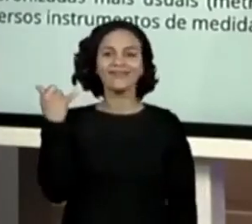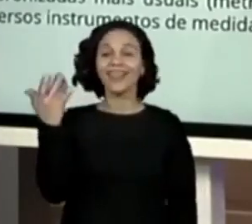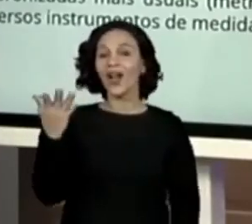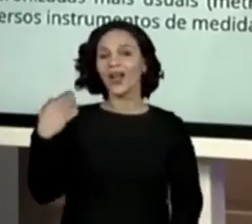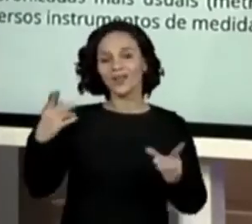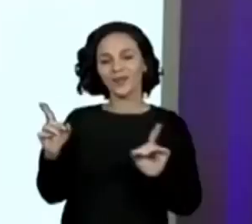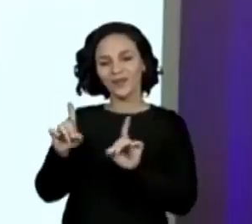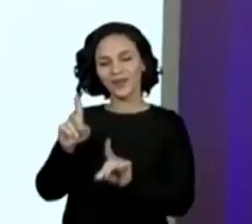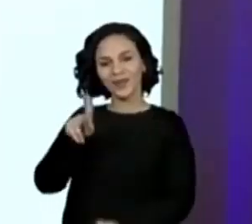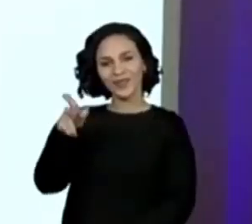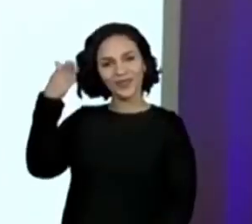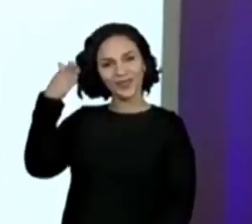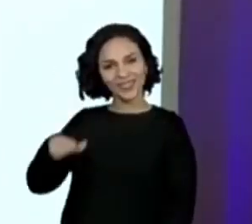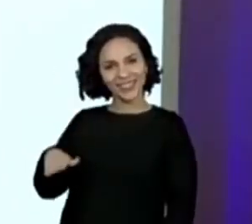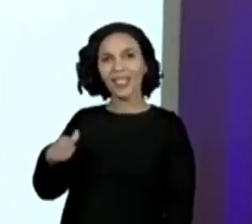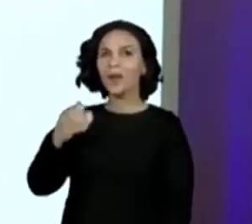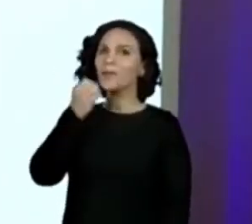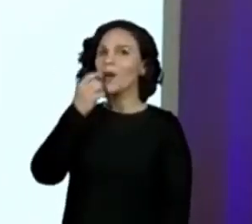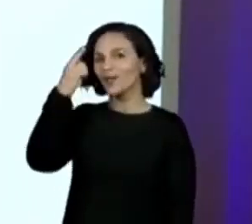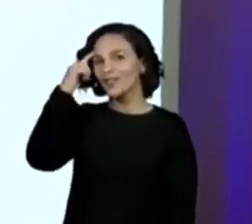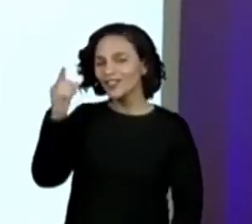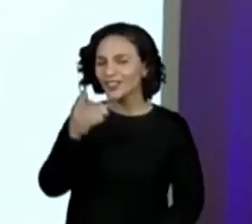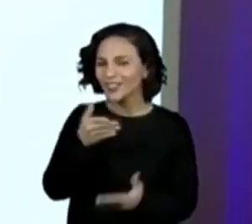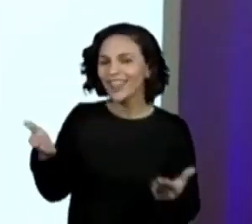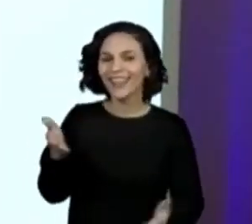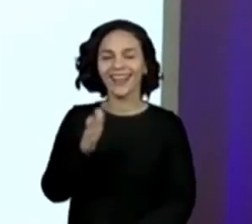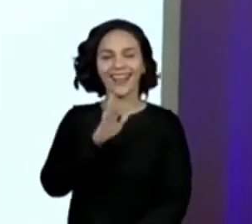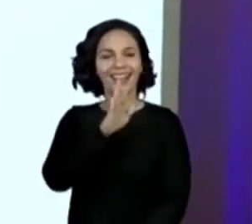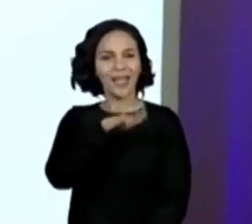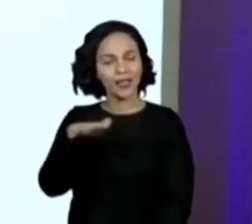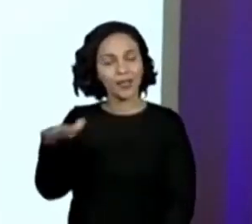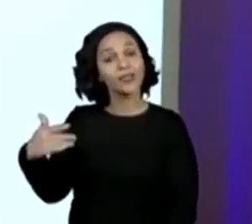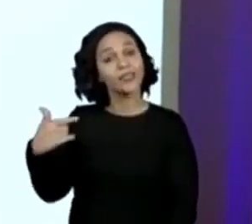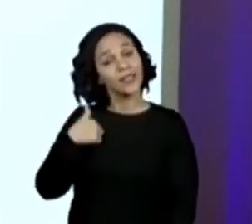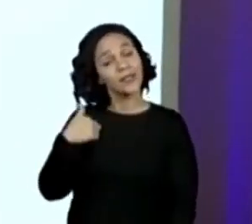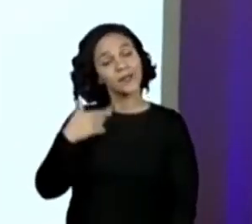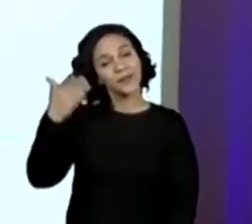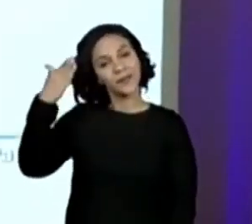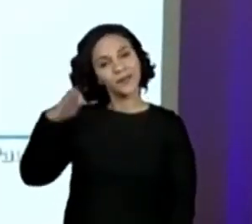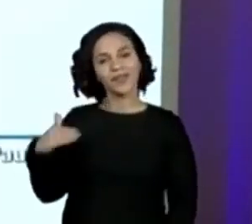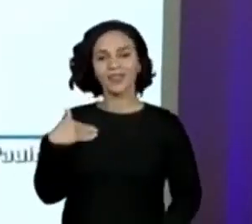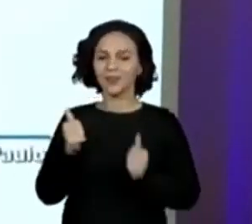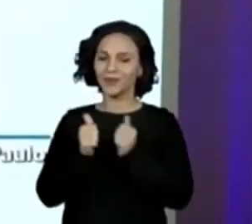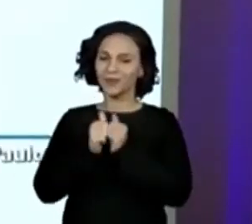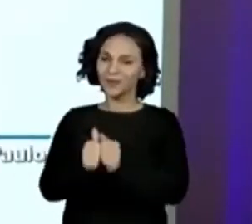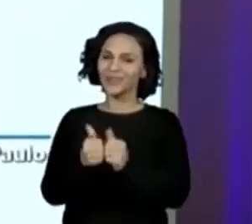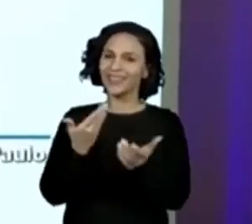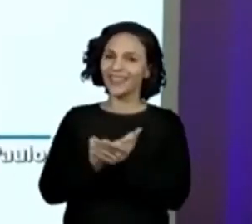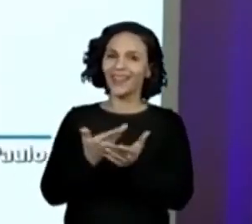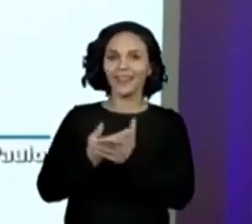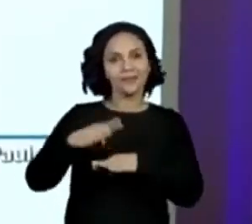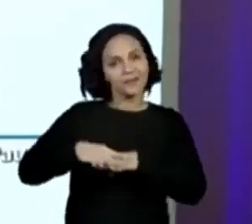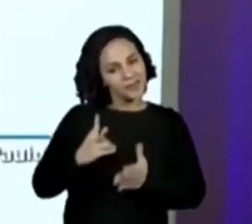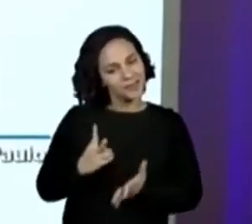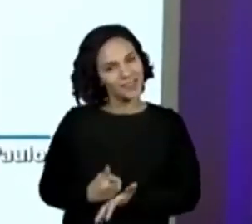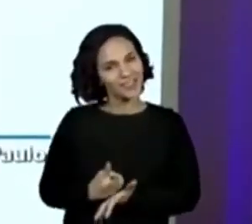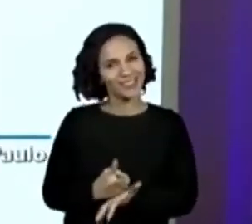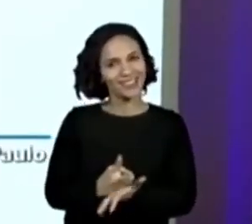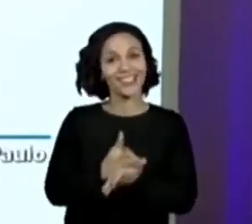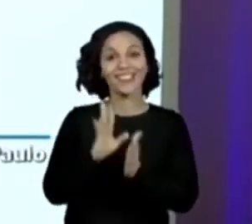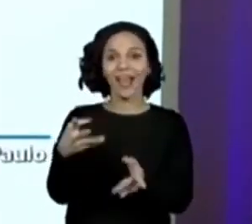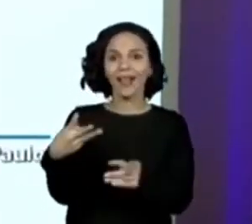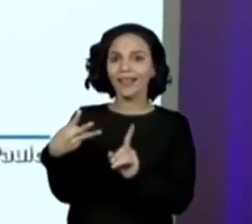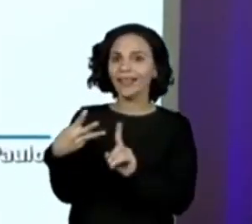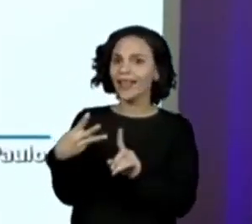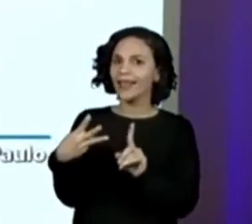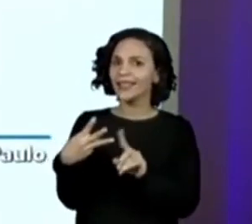Professora Fran. Bom dia, alunos! Eu sou a professora Francielle e vim acompanhar vocês nessas aulas, né? Continua acompanhando, já estamos